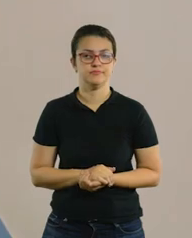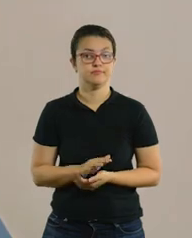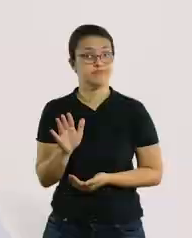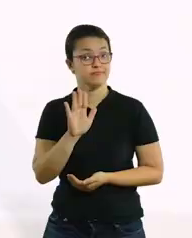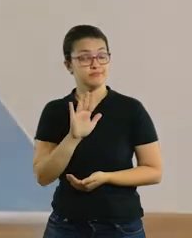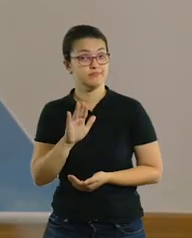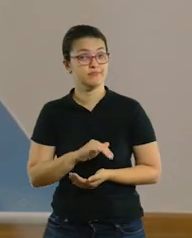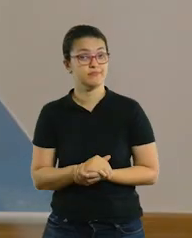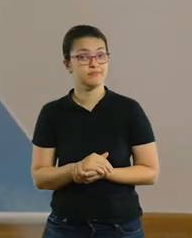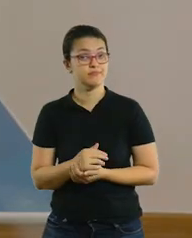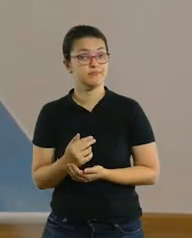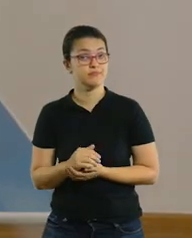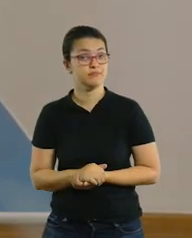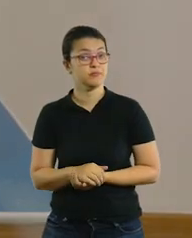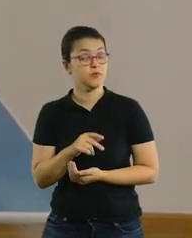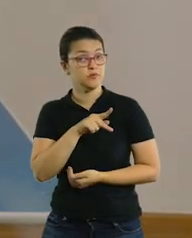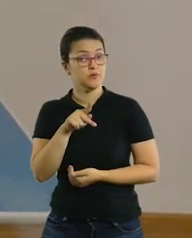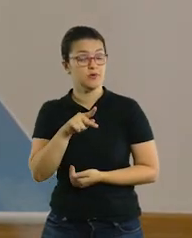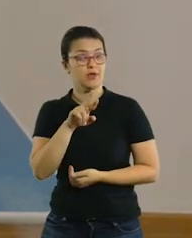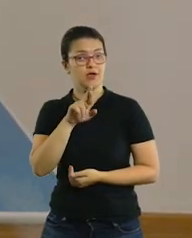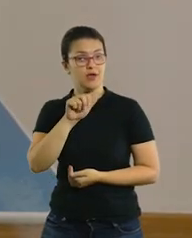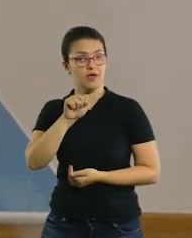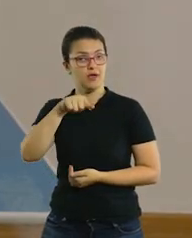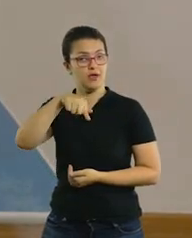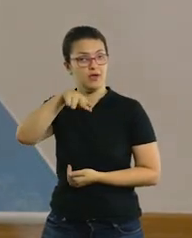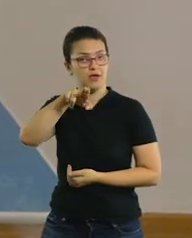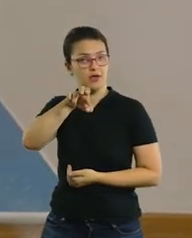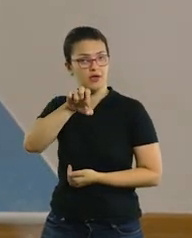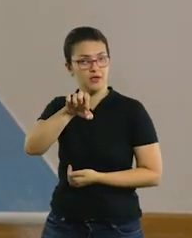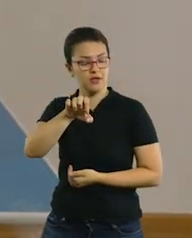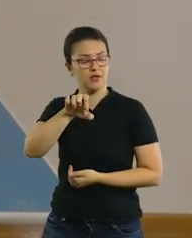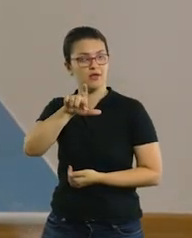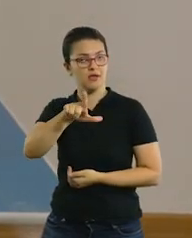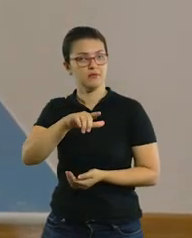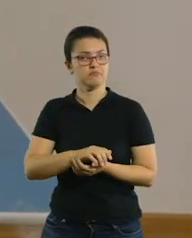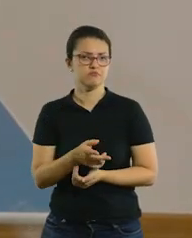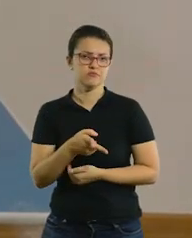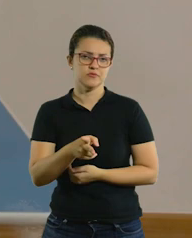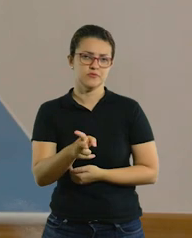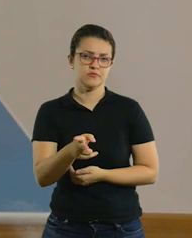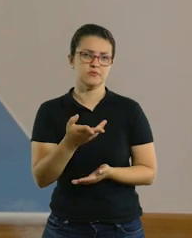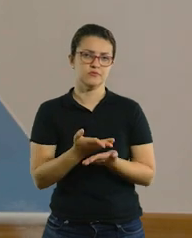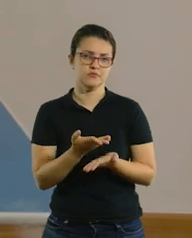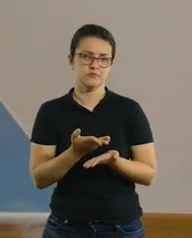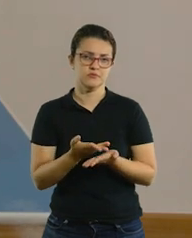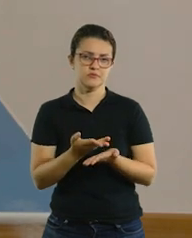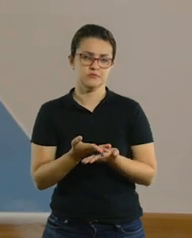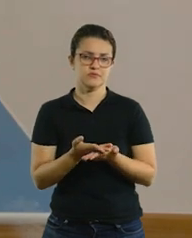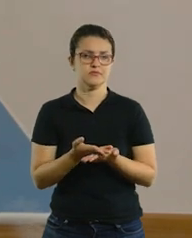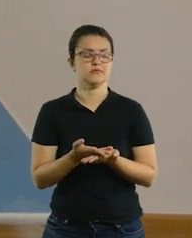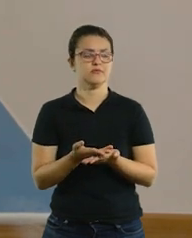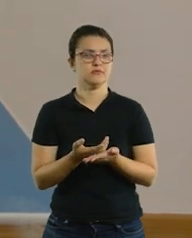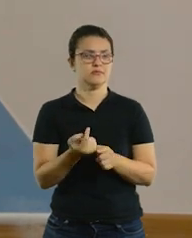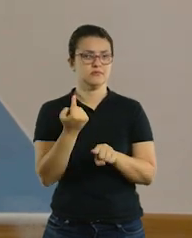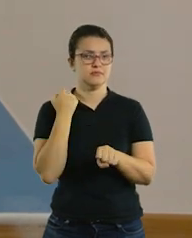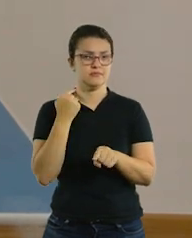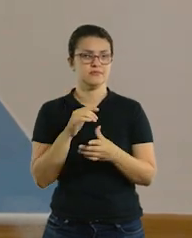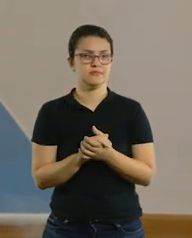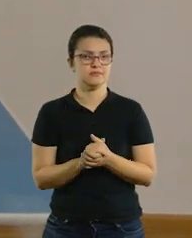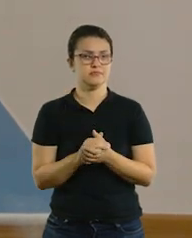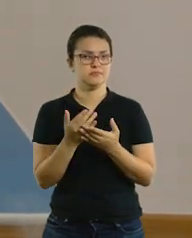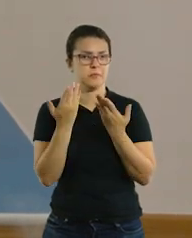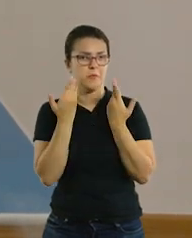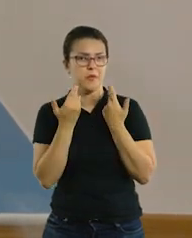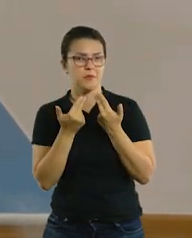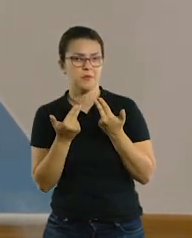video. Olá, pessoal. Eu sou a professora Raquel e hoje nós vamos dar continuidade à aula da semana passada, dos Wild